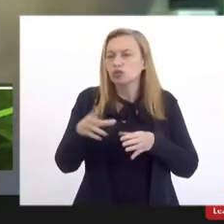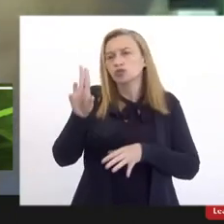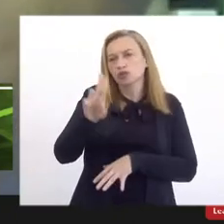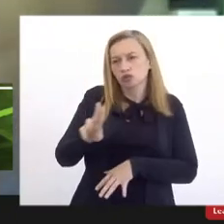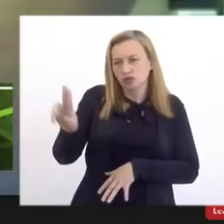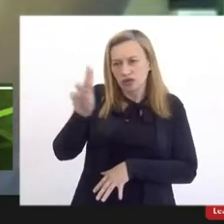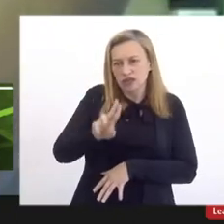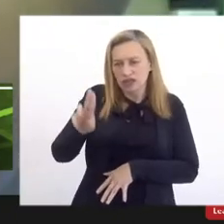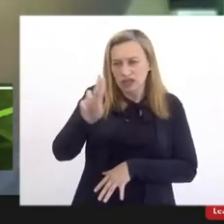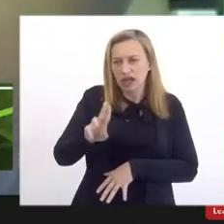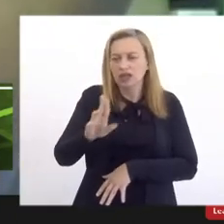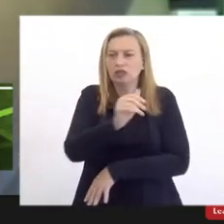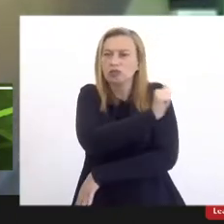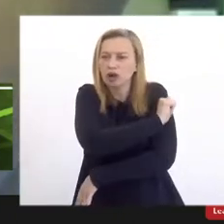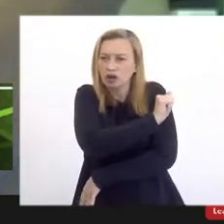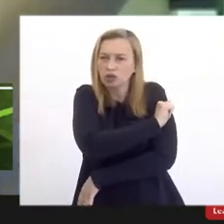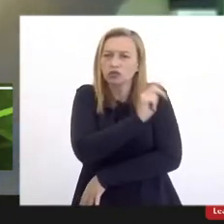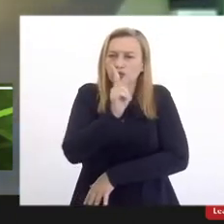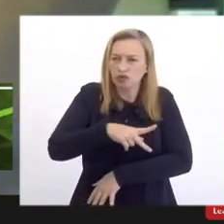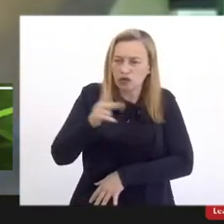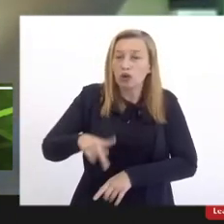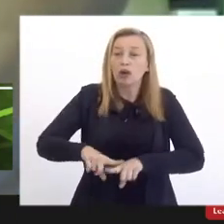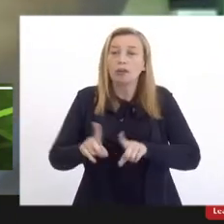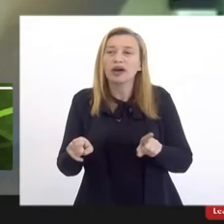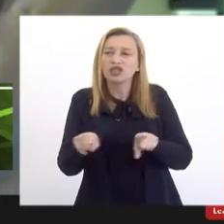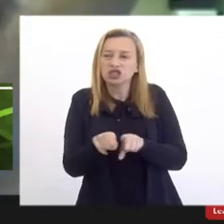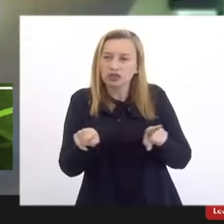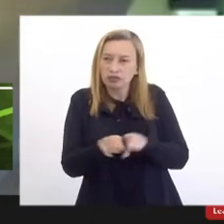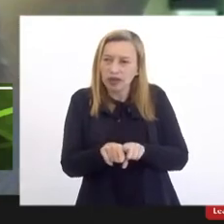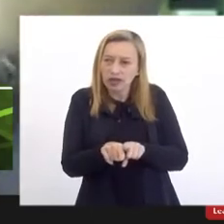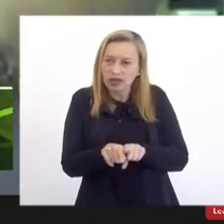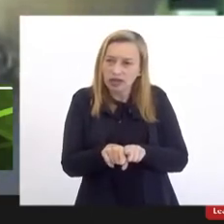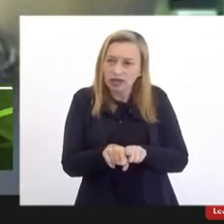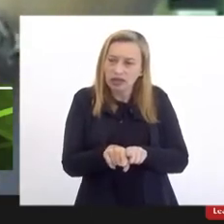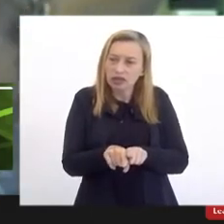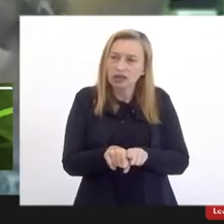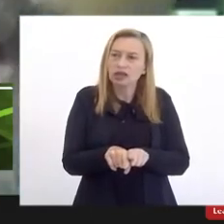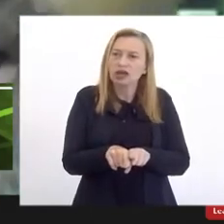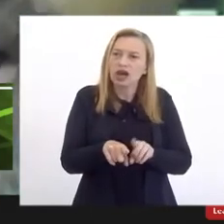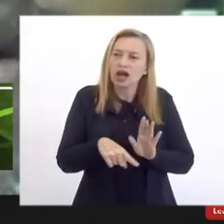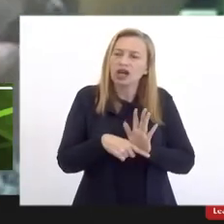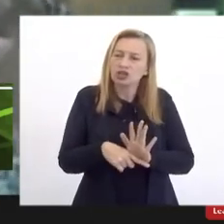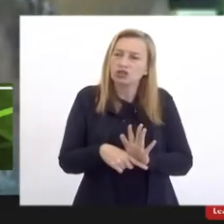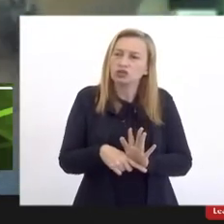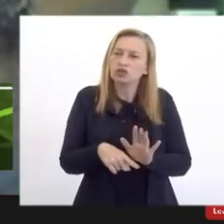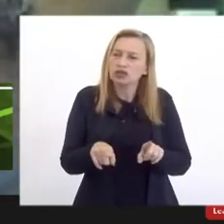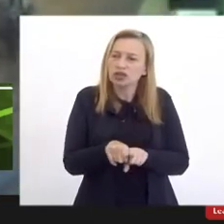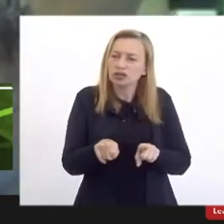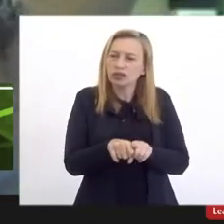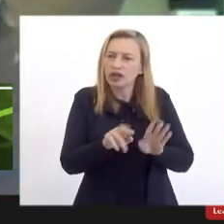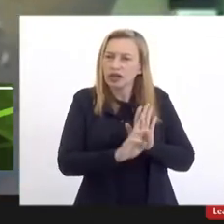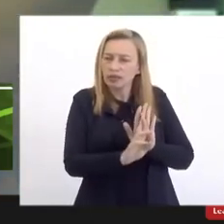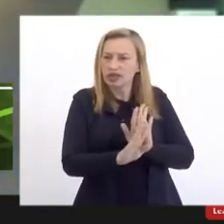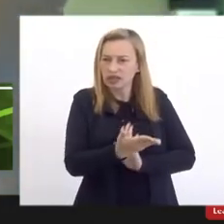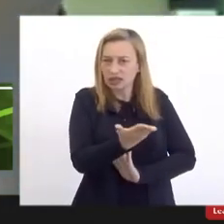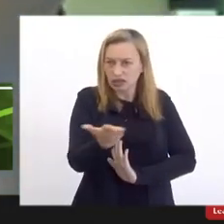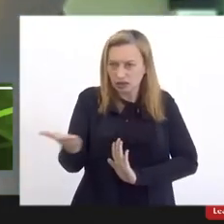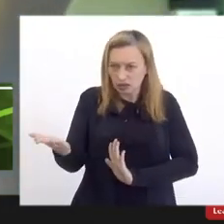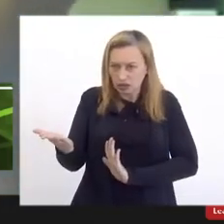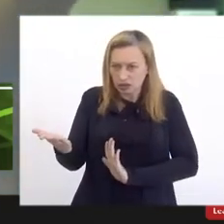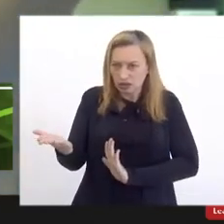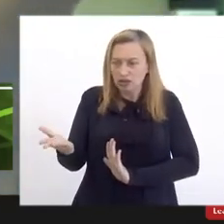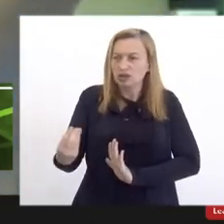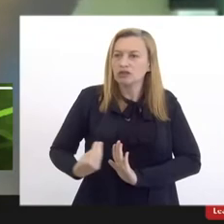laboratorialistas, discentes, mas também atende, atende muito, e aqui estão as representações da